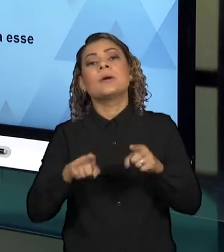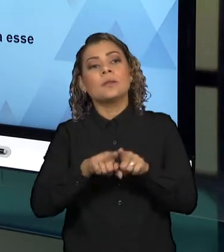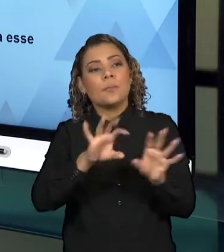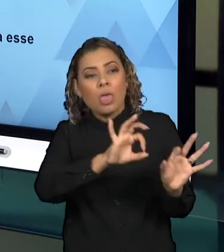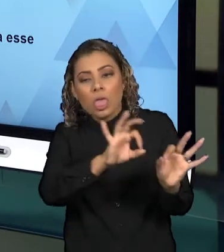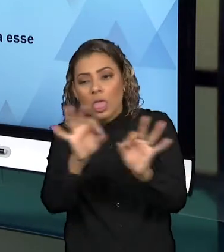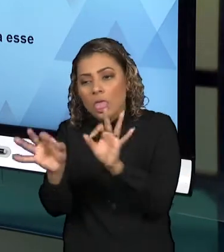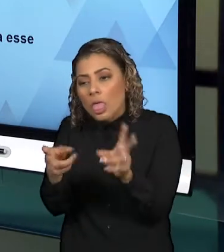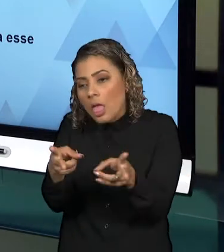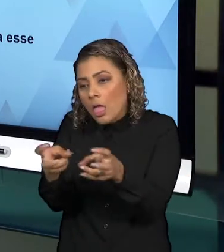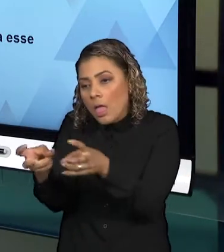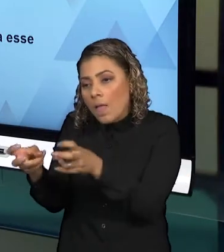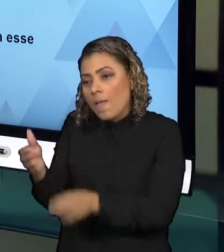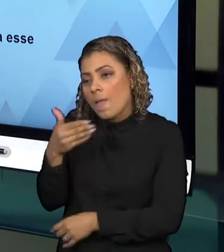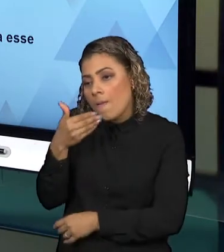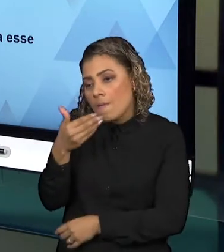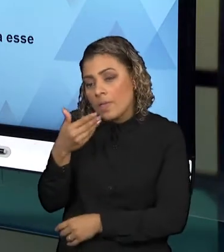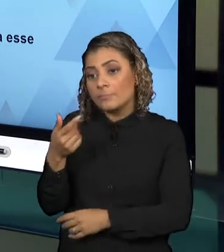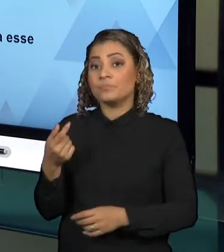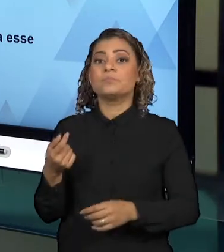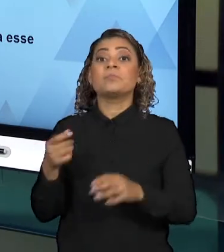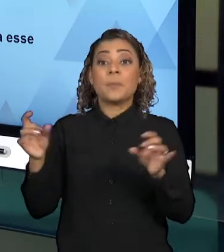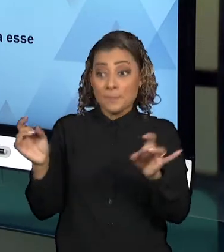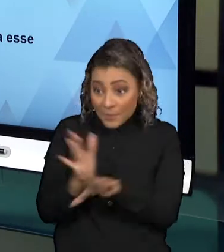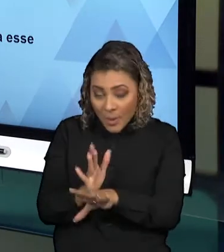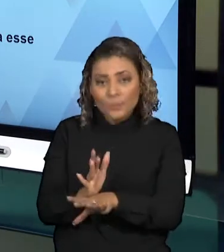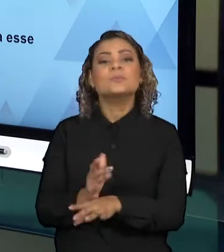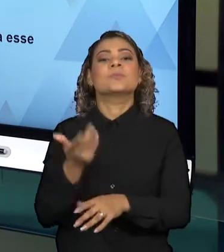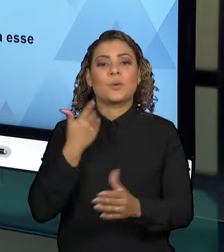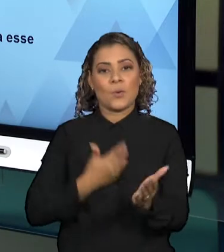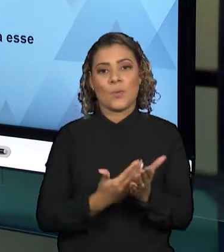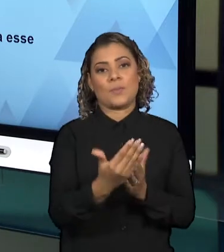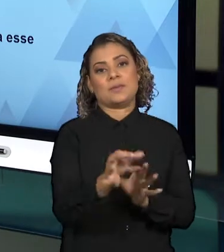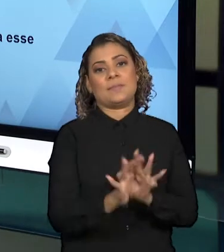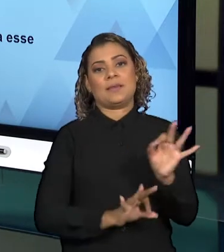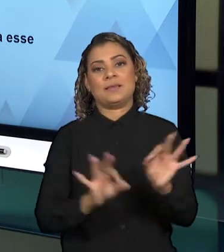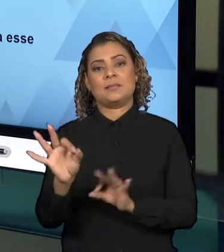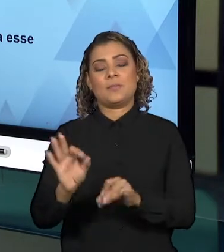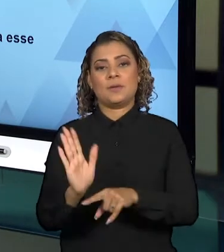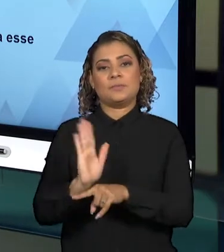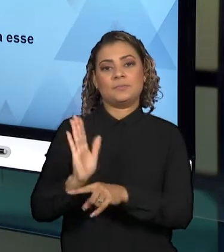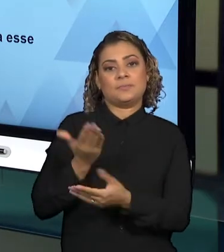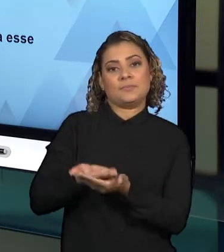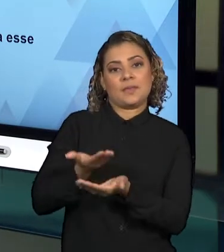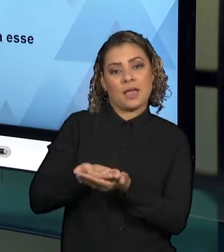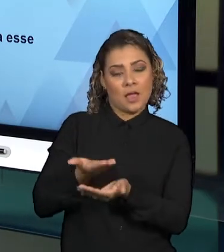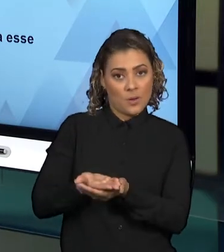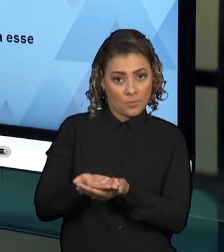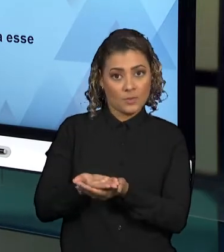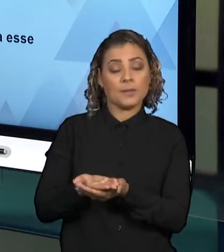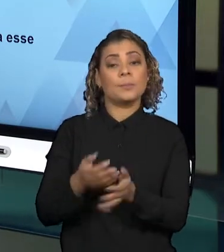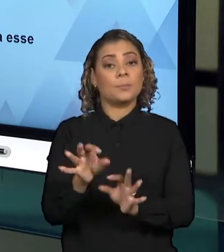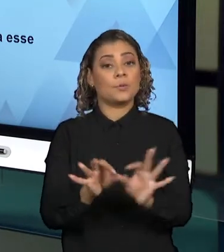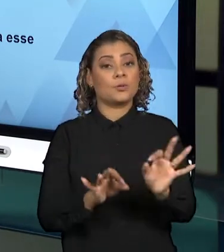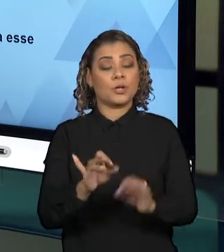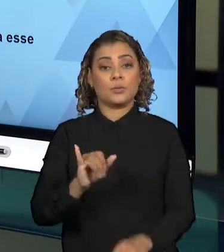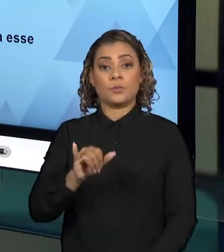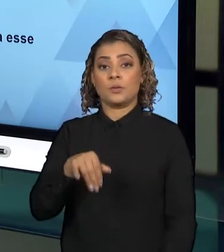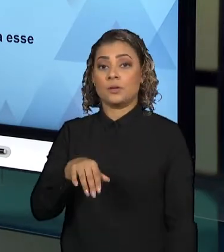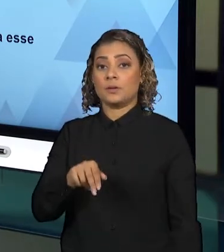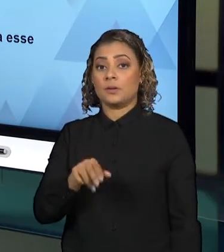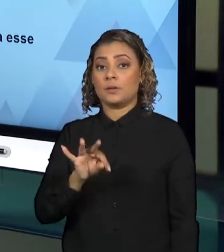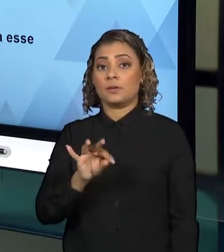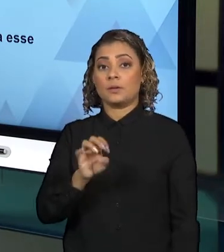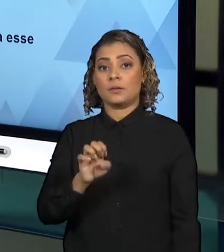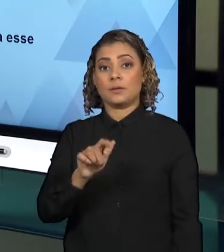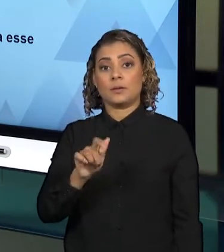observação da prática, nós iniciaremos o planejamento da videoaula, o planejamento desse projeto integrador. Então, o projeto